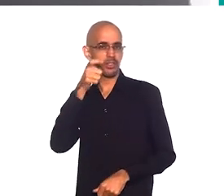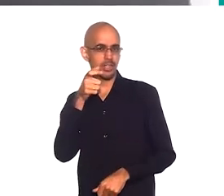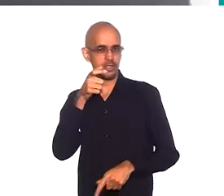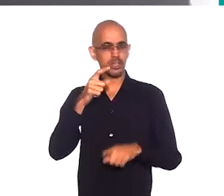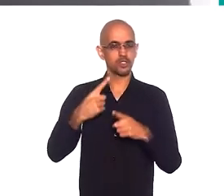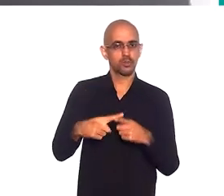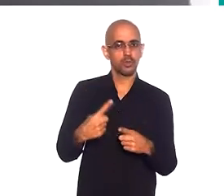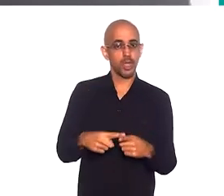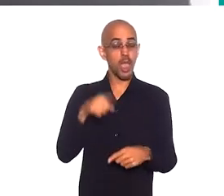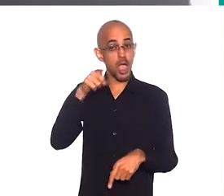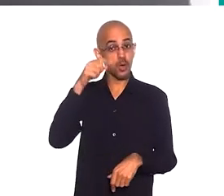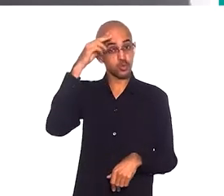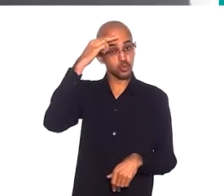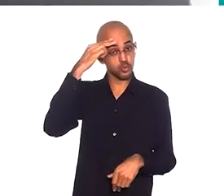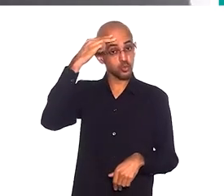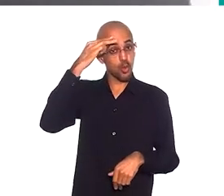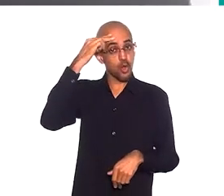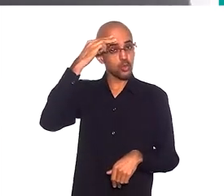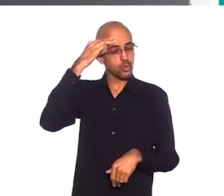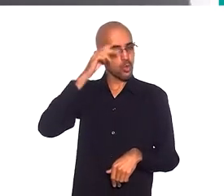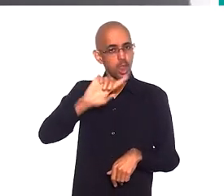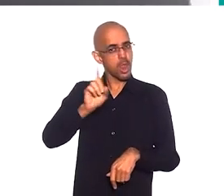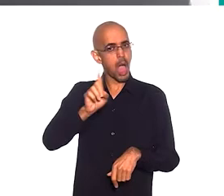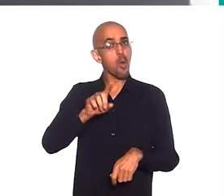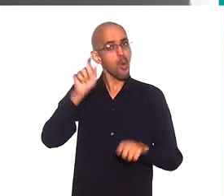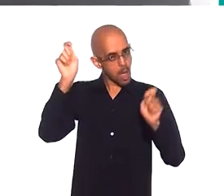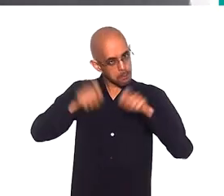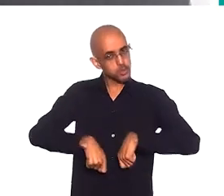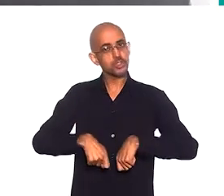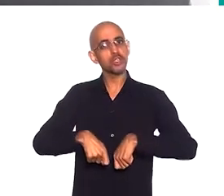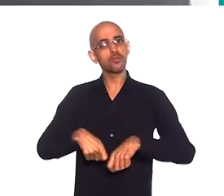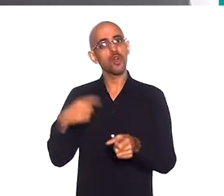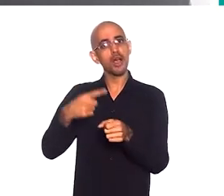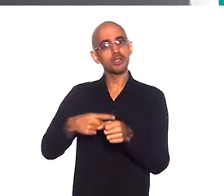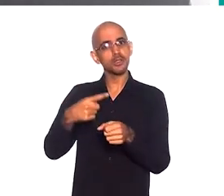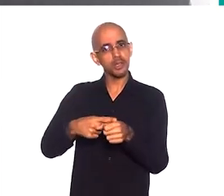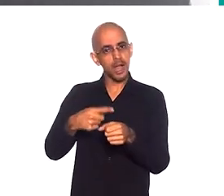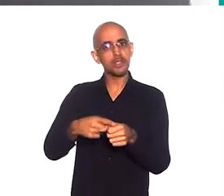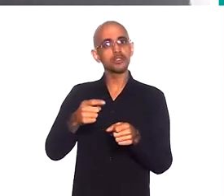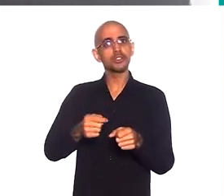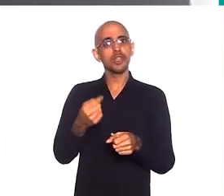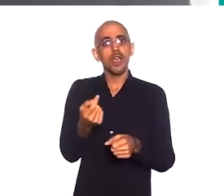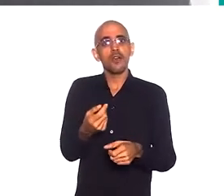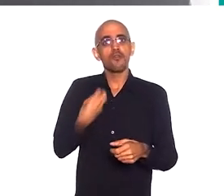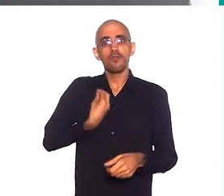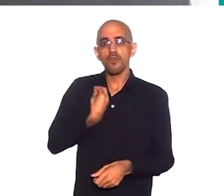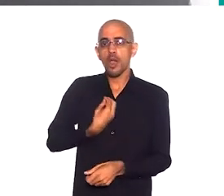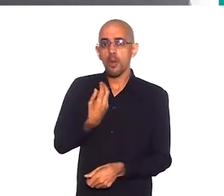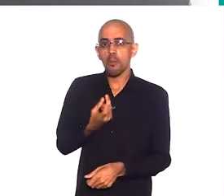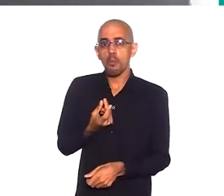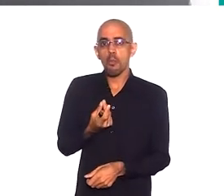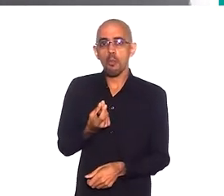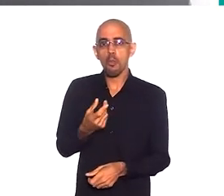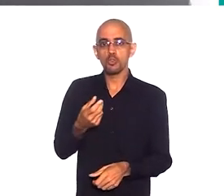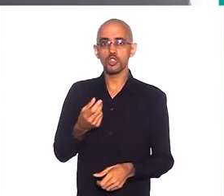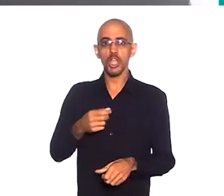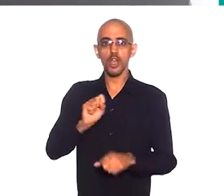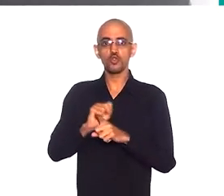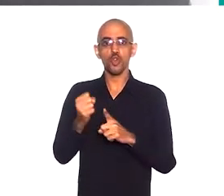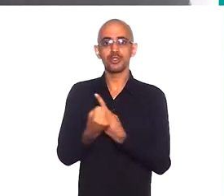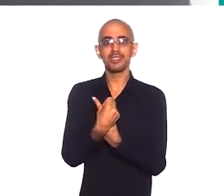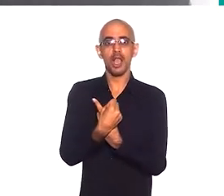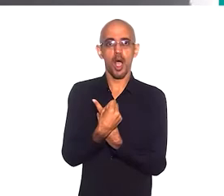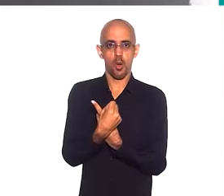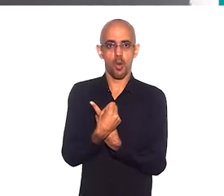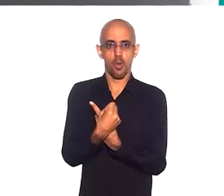isso é um sonho. Não, é possível. Há cidades vivendo com moedas sociais, e